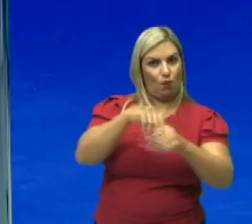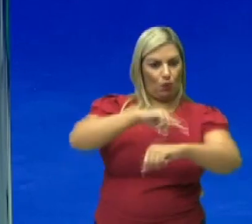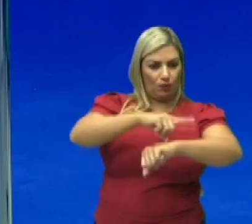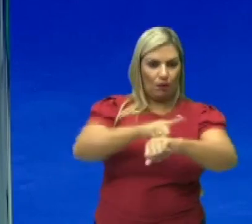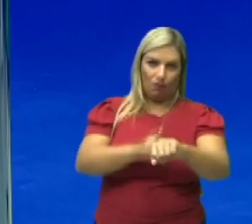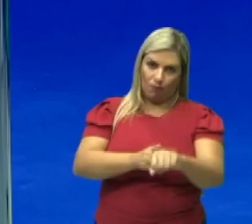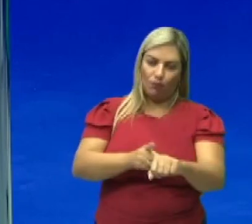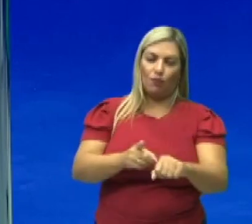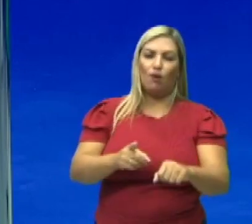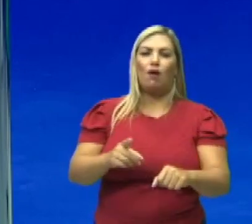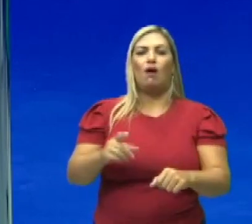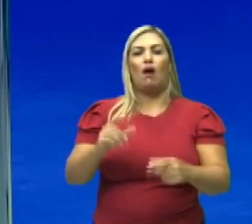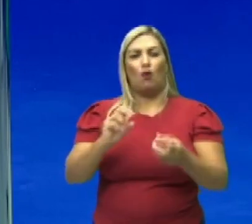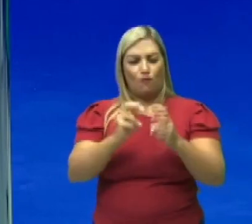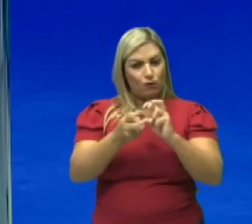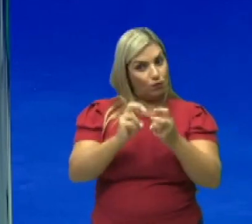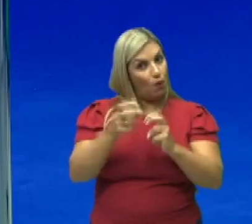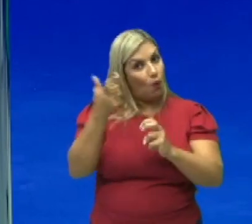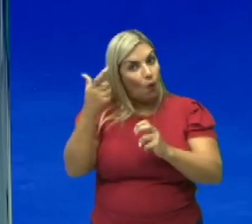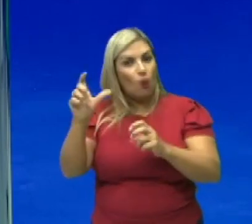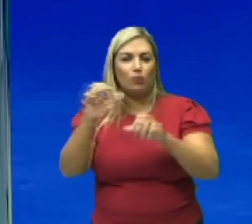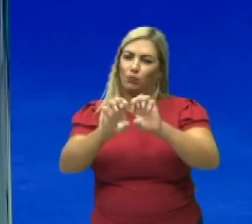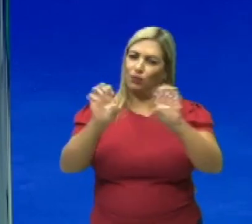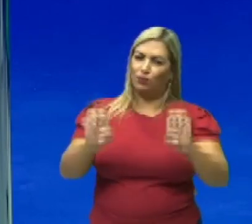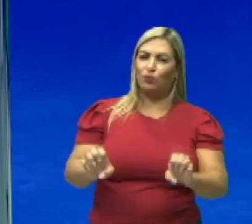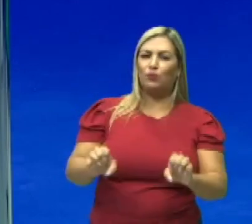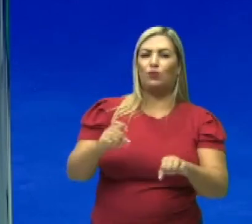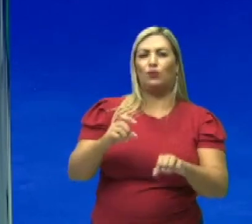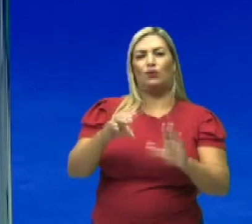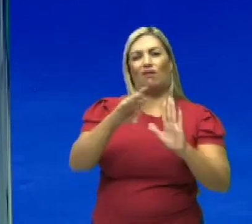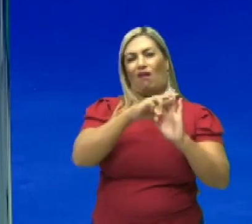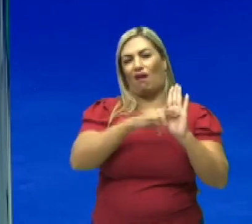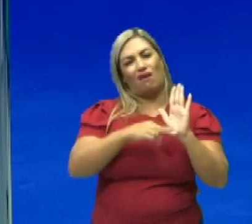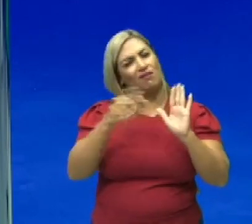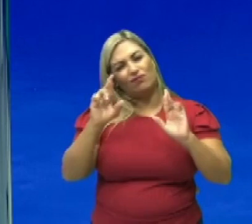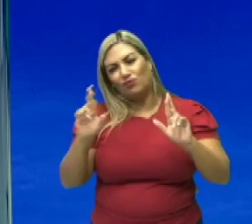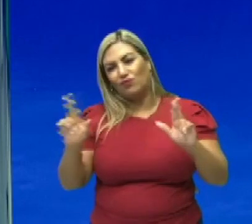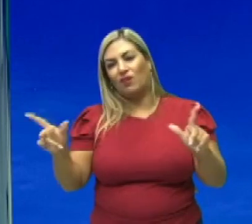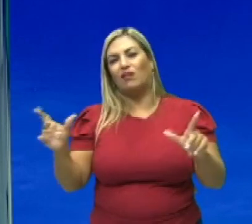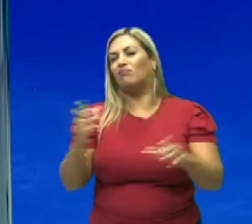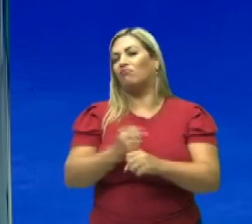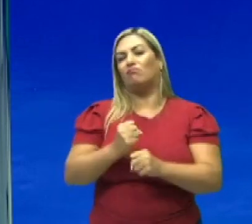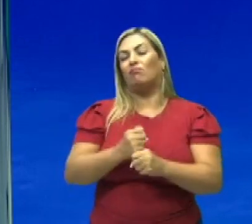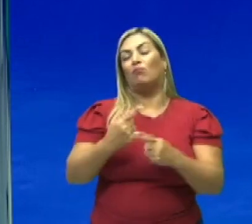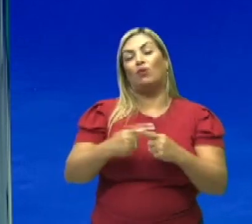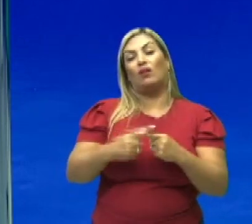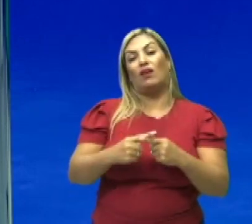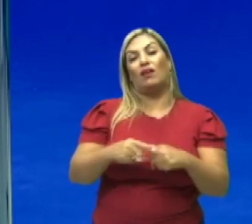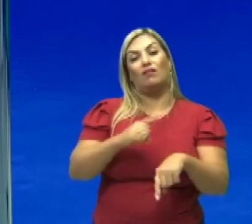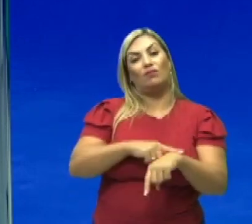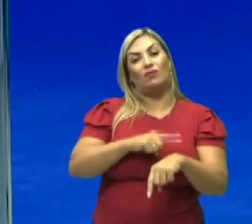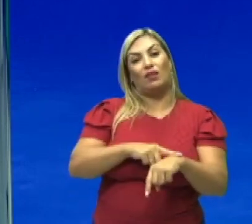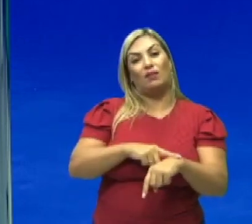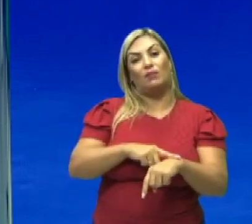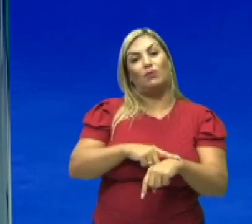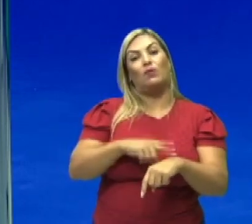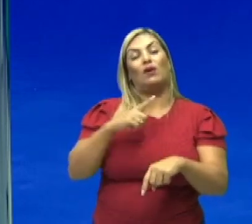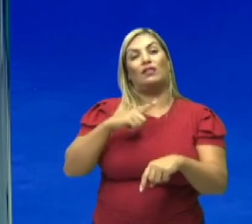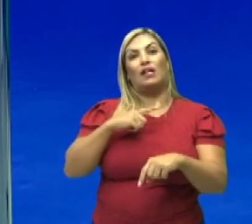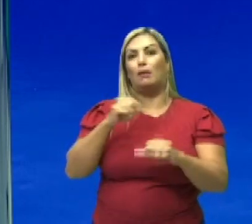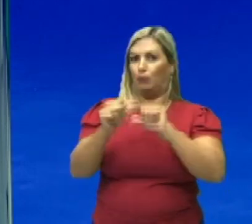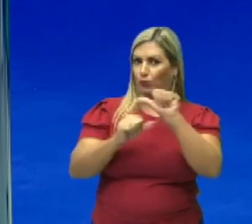O futsal, ele tem uma outra estrutura que eu não vou falar para vocês a quantidade de tempo, porque está sendo